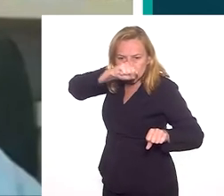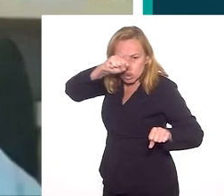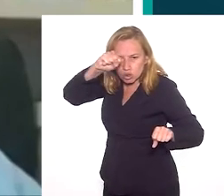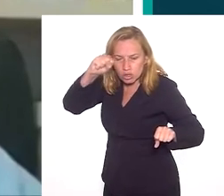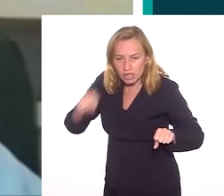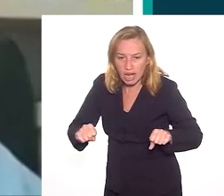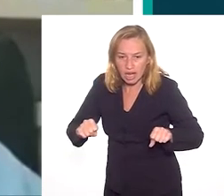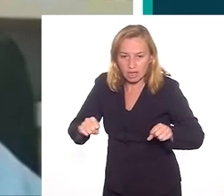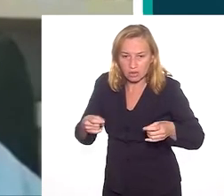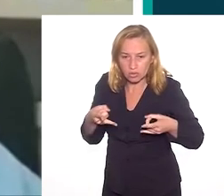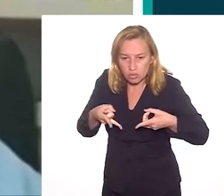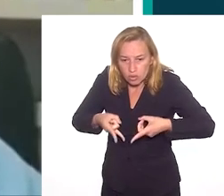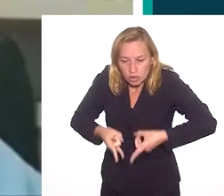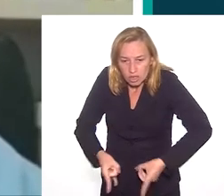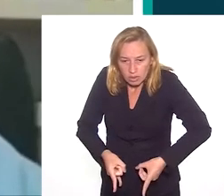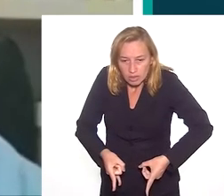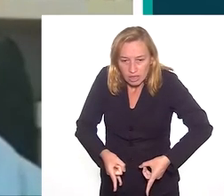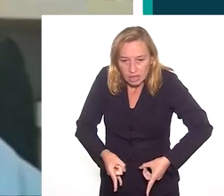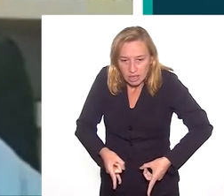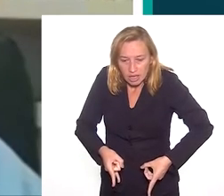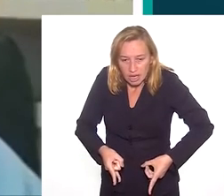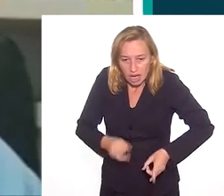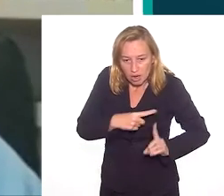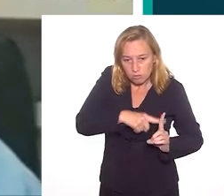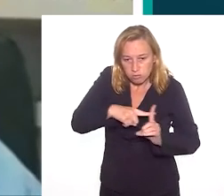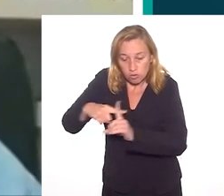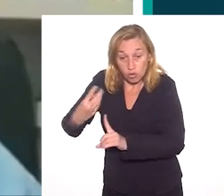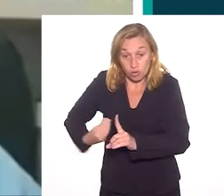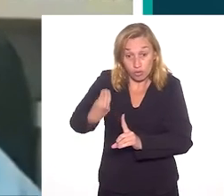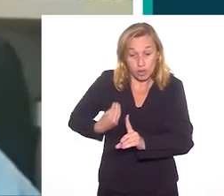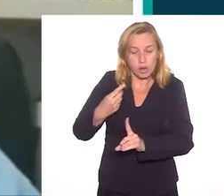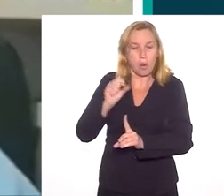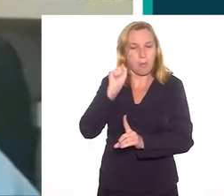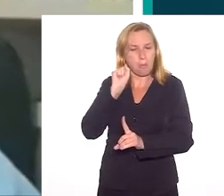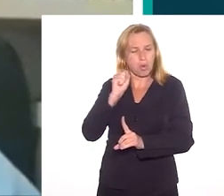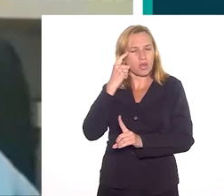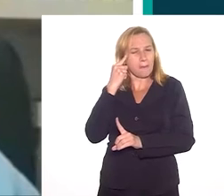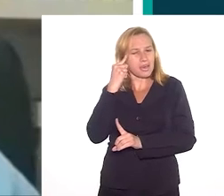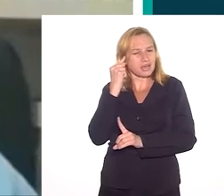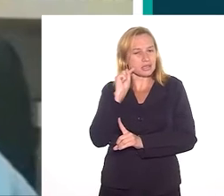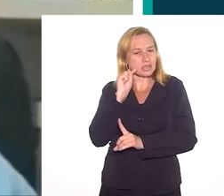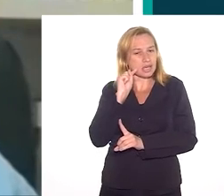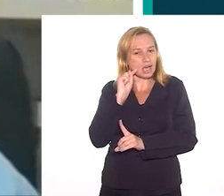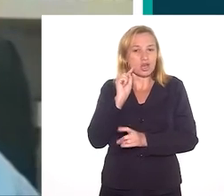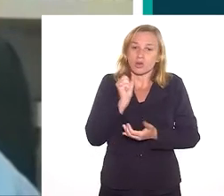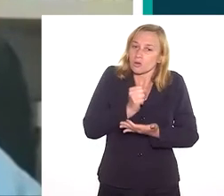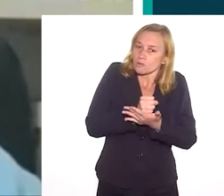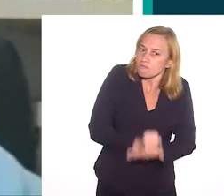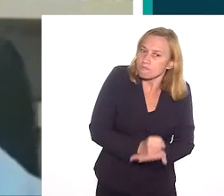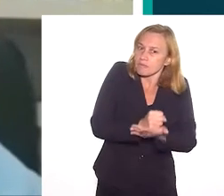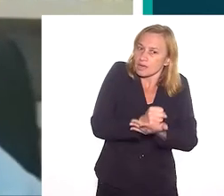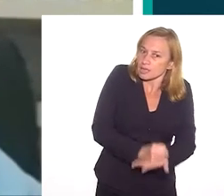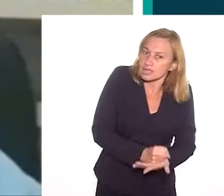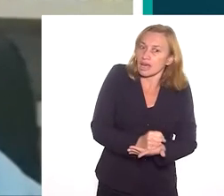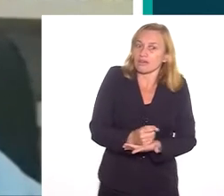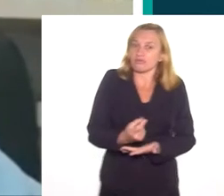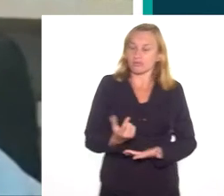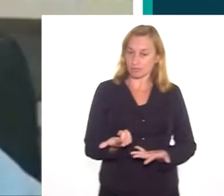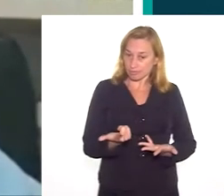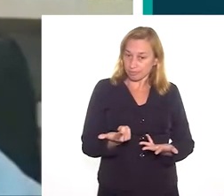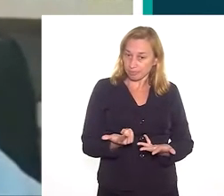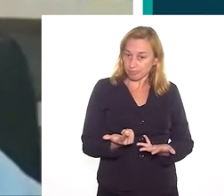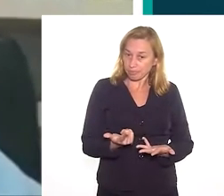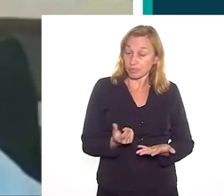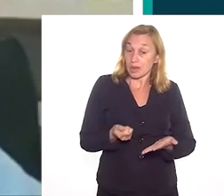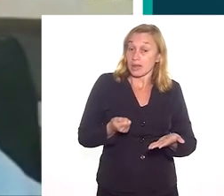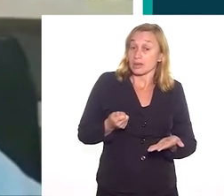retirado de um cemitério ainda vivo, ou seja, então nós podemos pressupor o quão pesado era